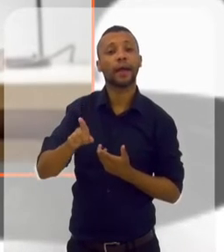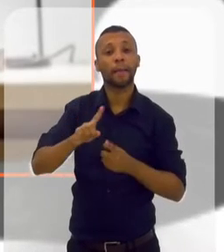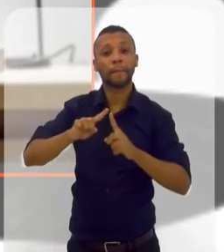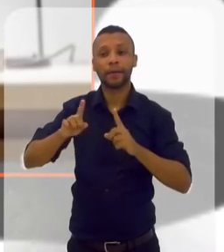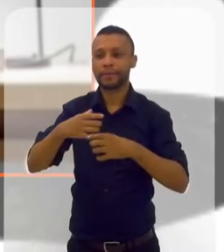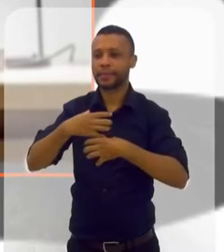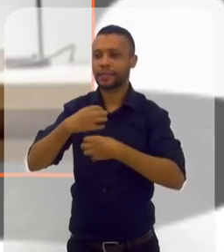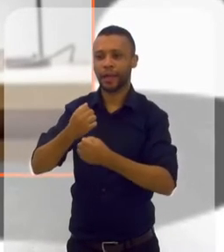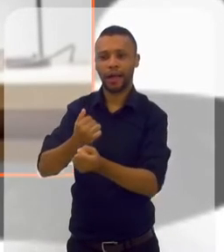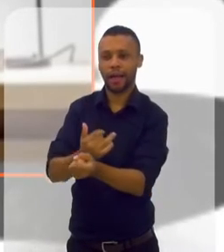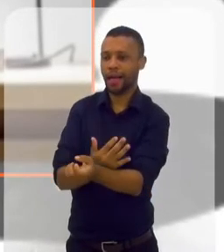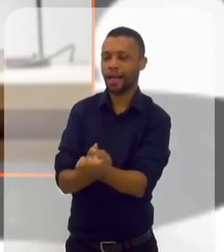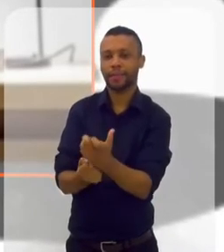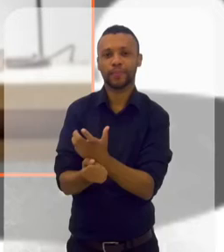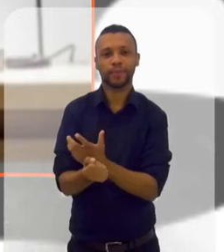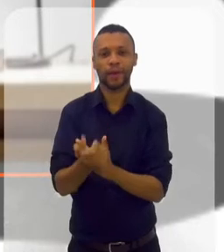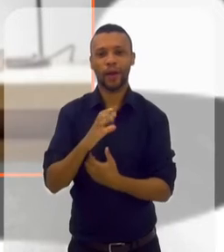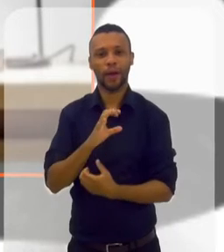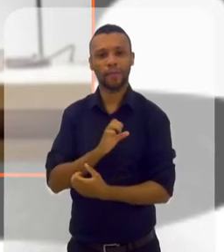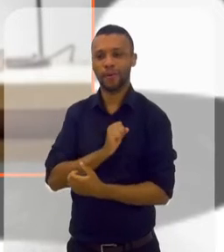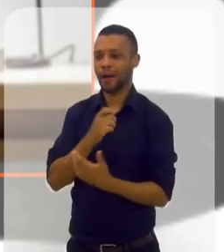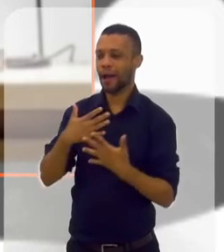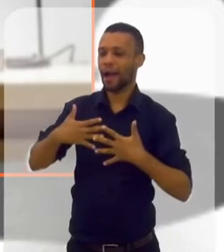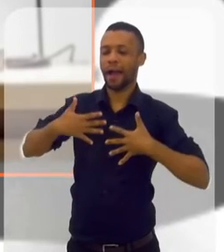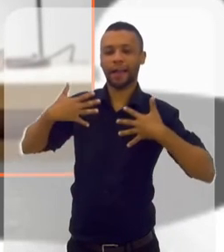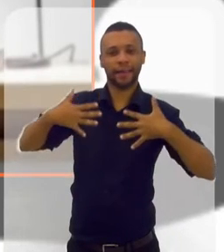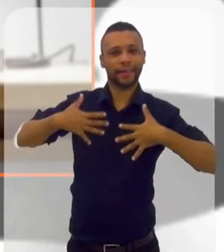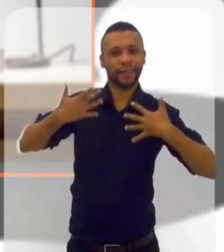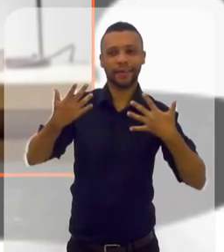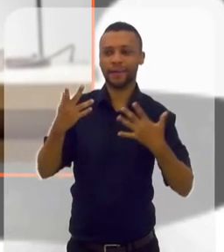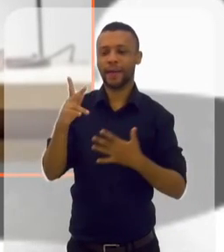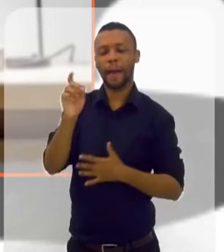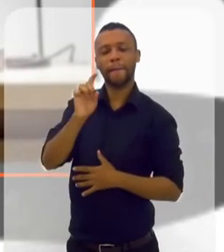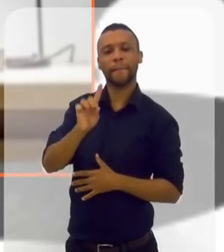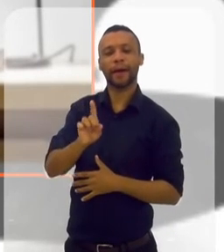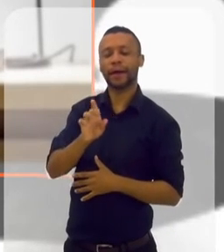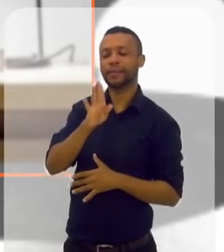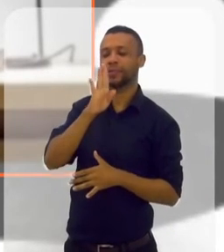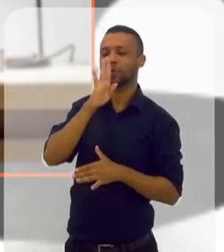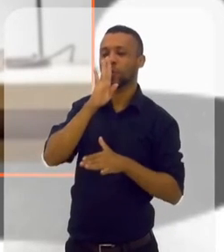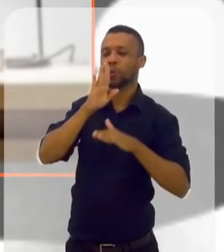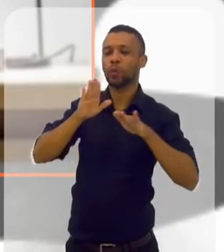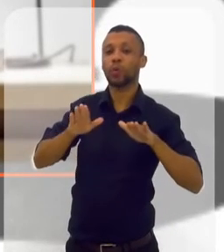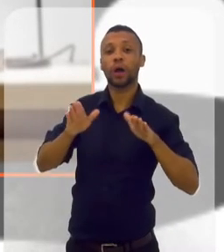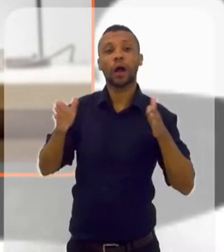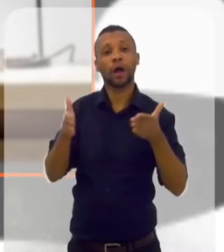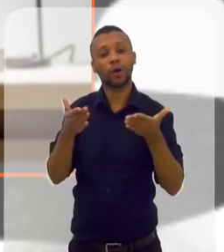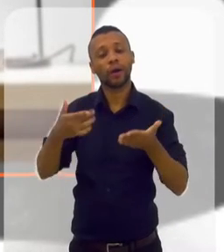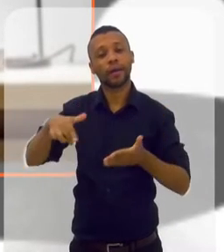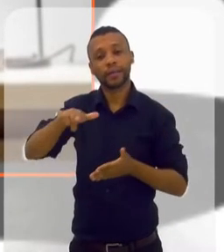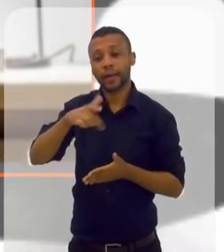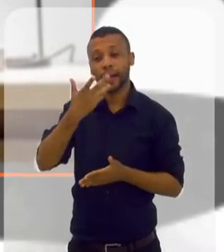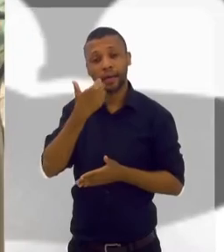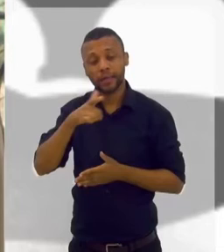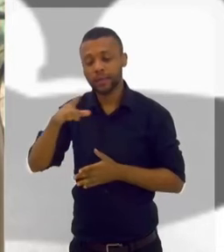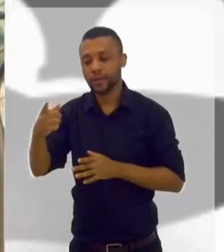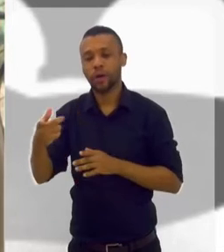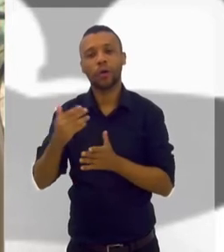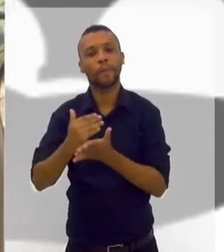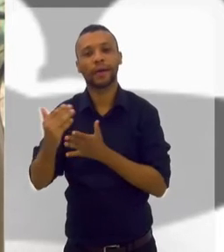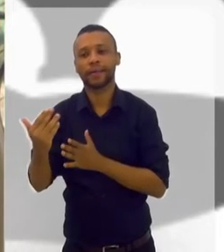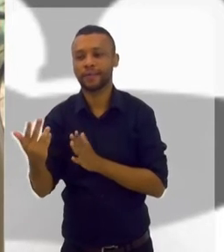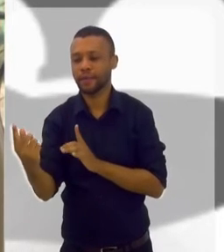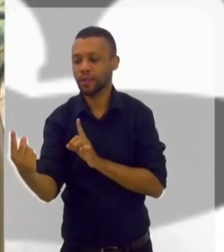as emoções dessa criança. Você sente o amor, a alegria, a paz. E agora essa criança começa a vir na sua